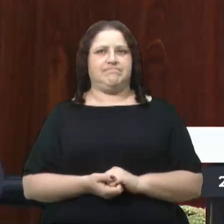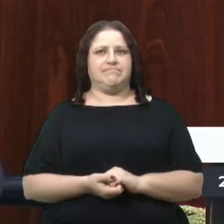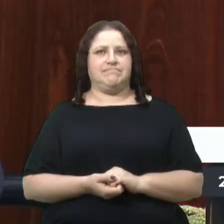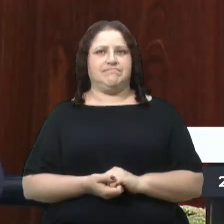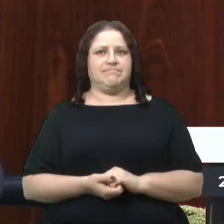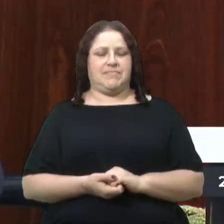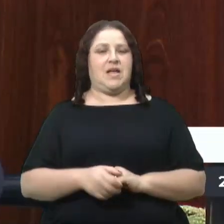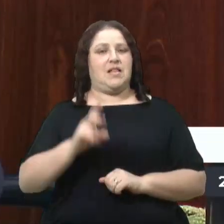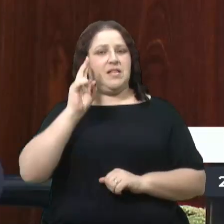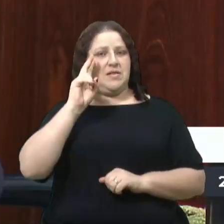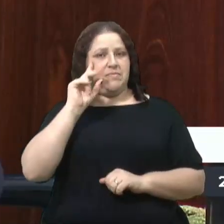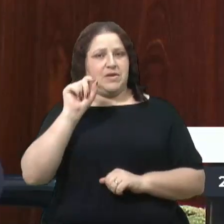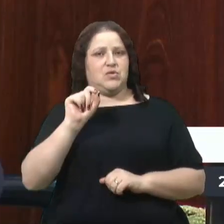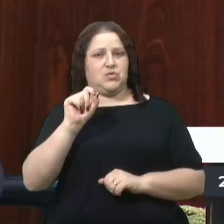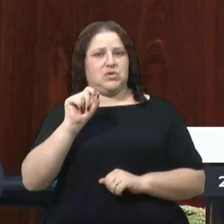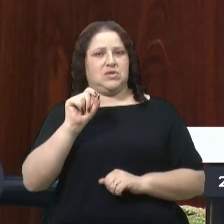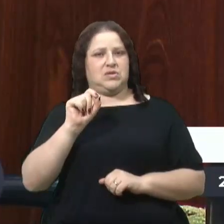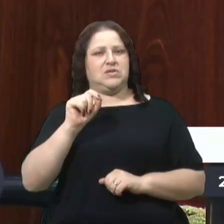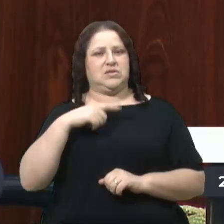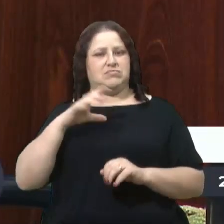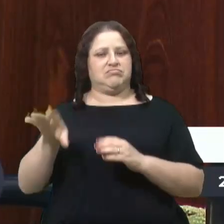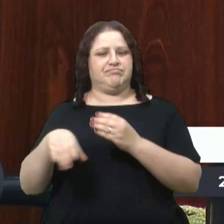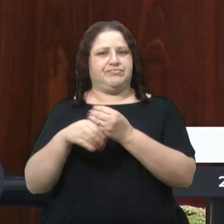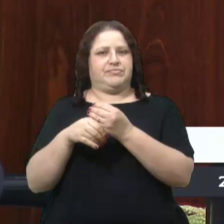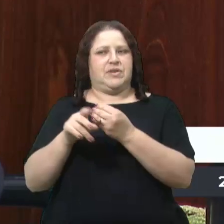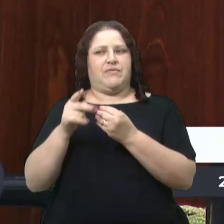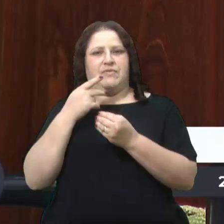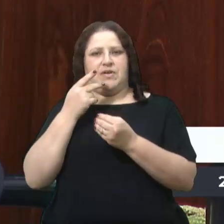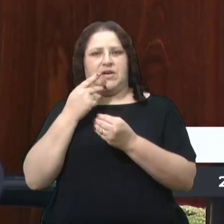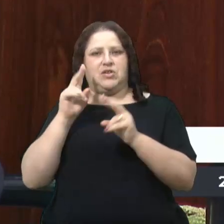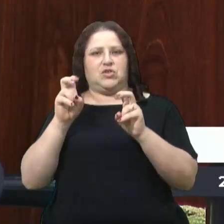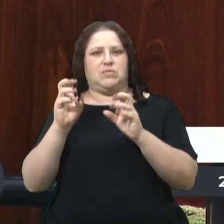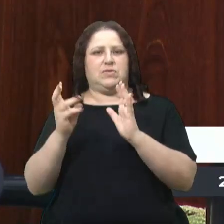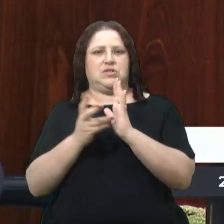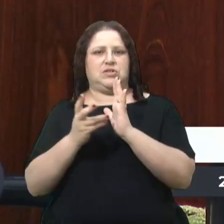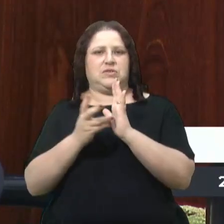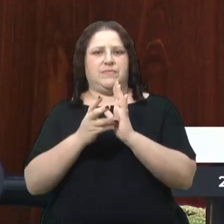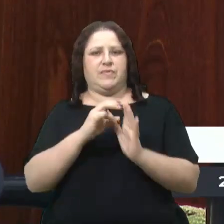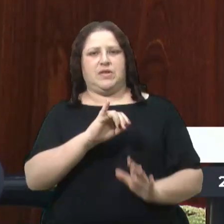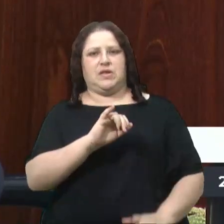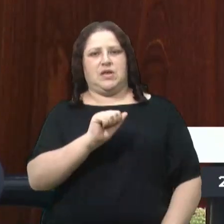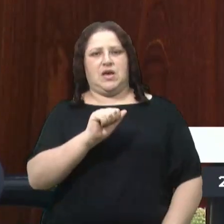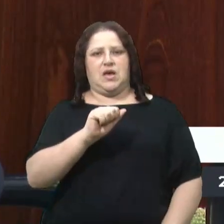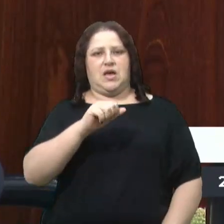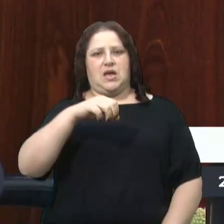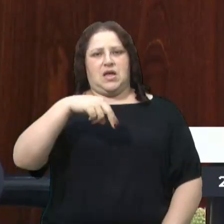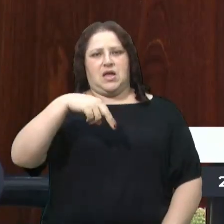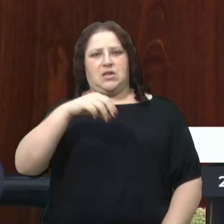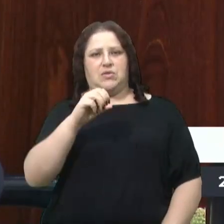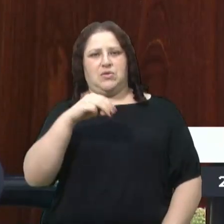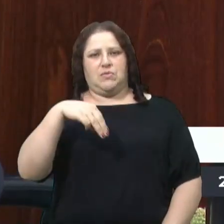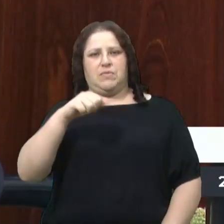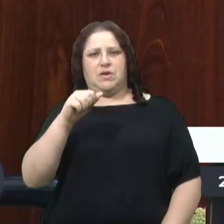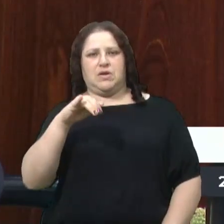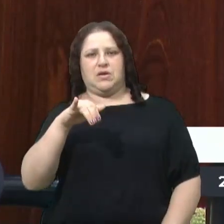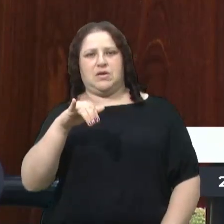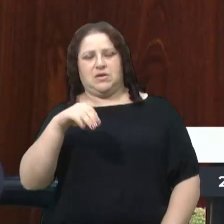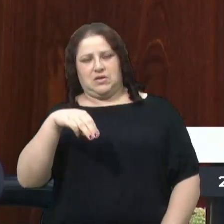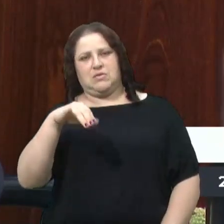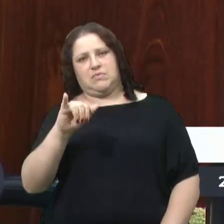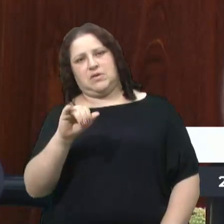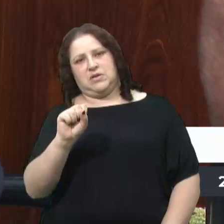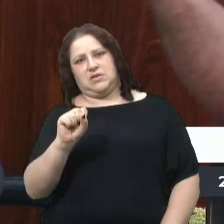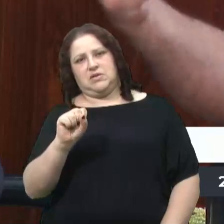e, lembrando, finalizo a sua fala destacando a questão dos indígenas e anomames. Em geral, os indígenas se reconhecem,